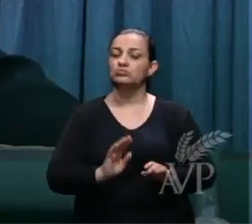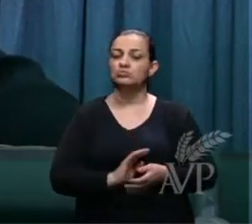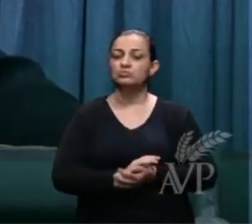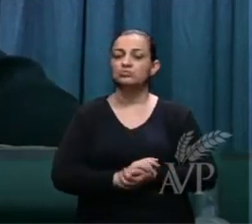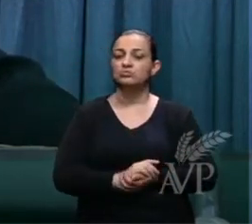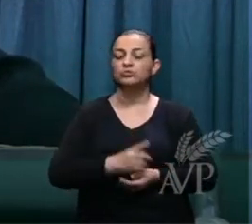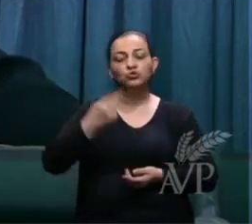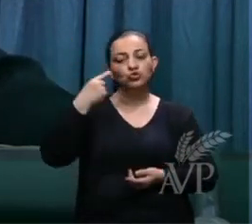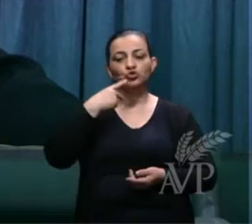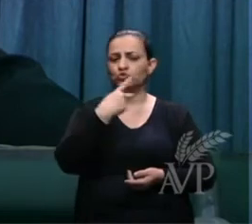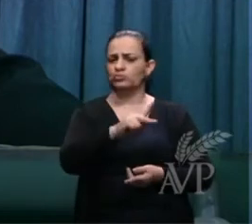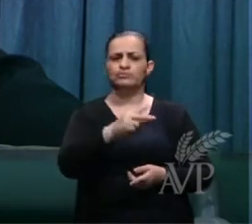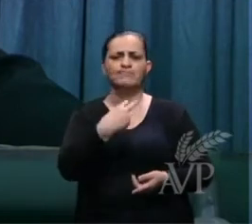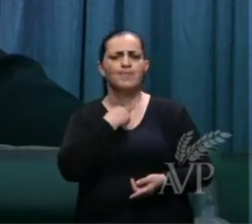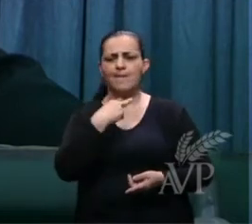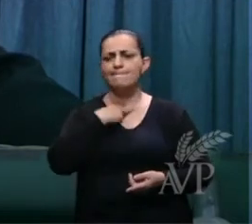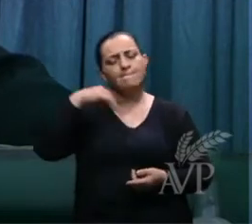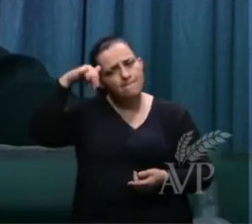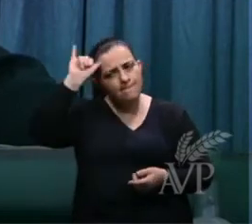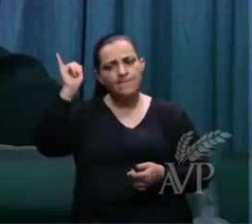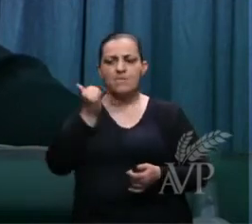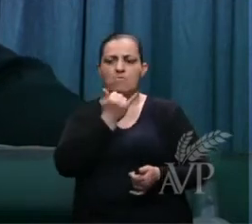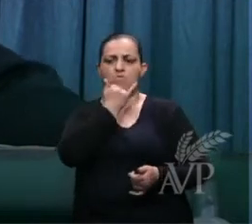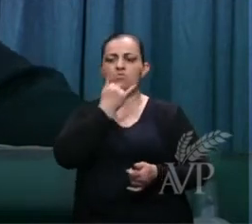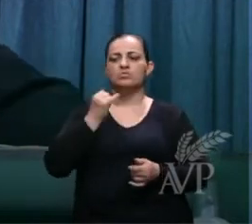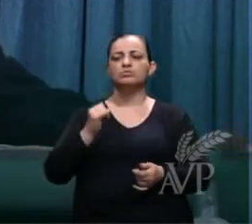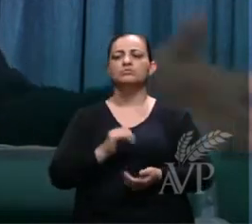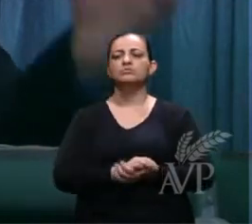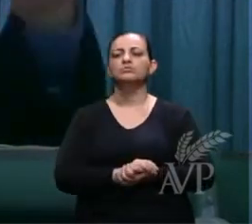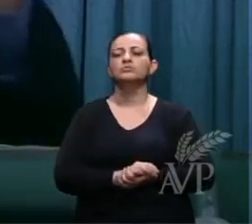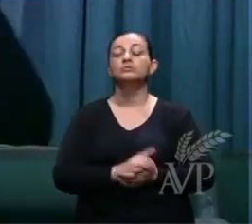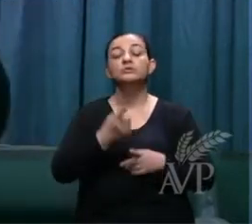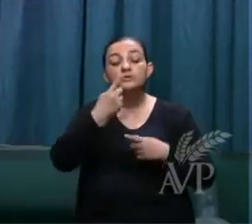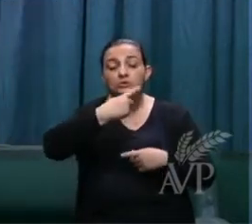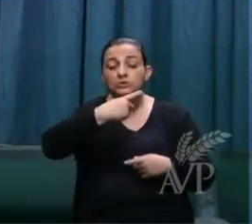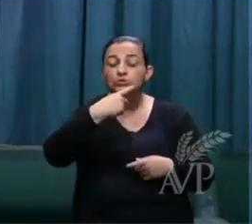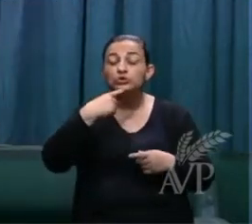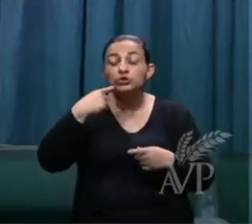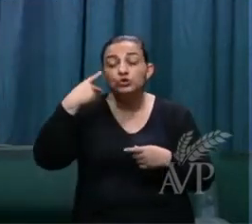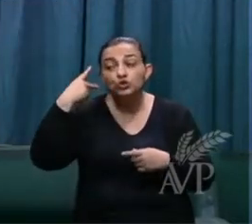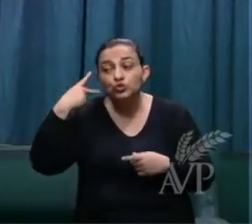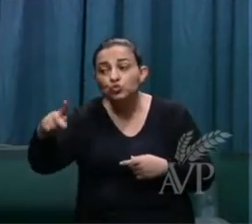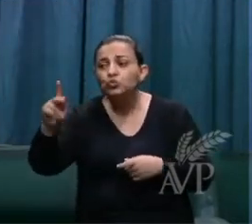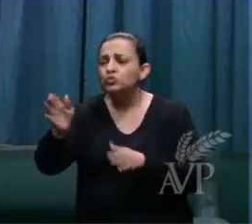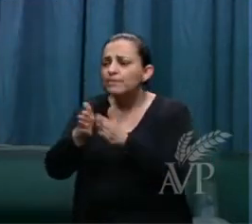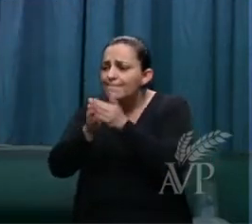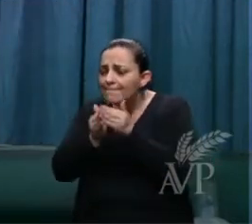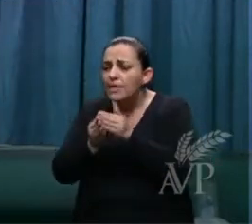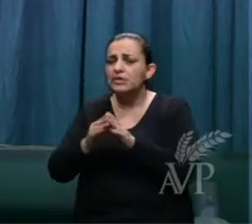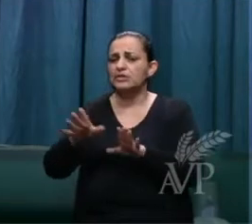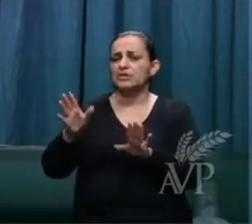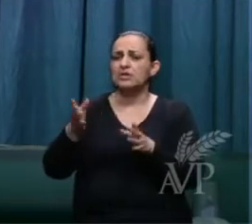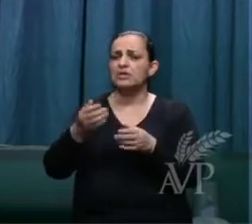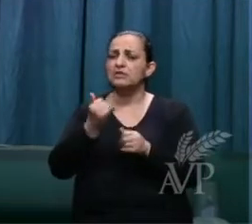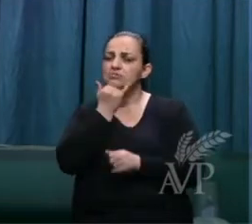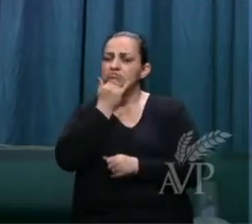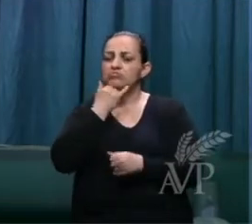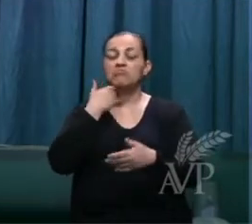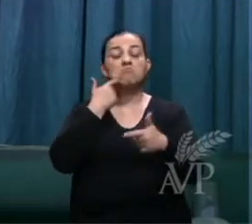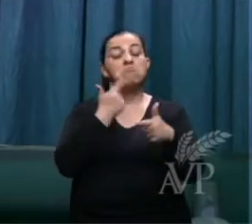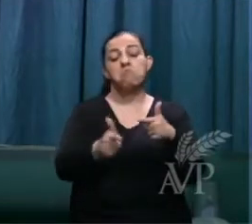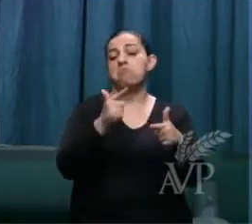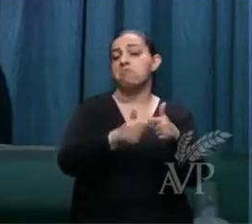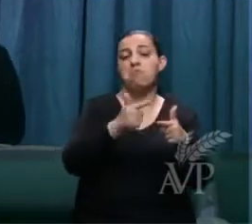você você não pode evitar dar o perdão e você que pede o perdão se a pessoa diz eu não te perdoe o problema